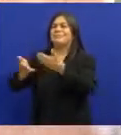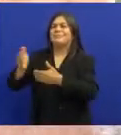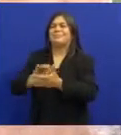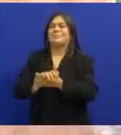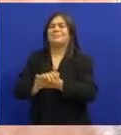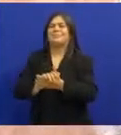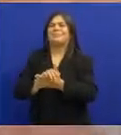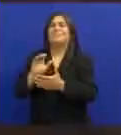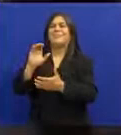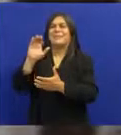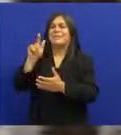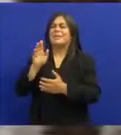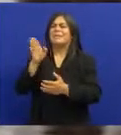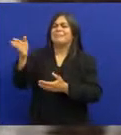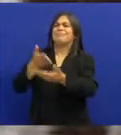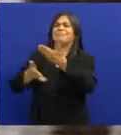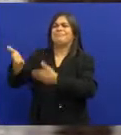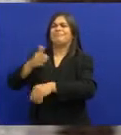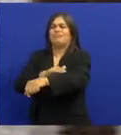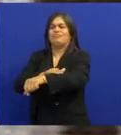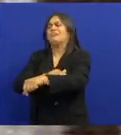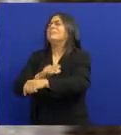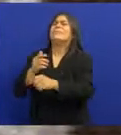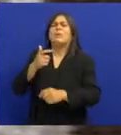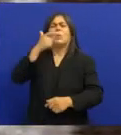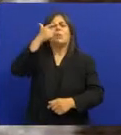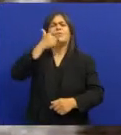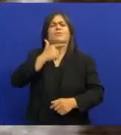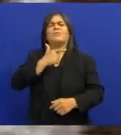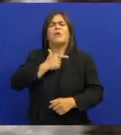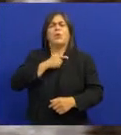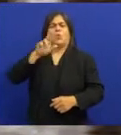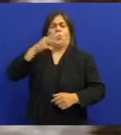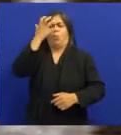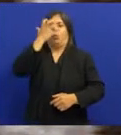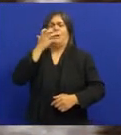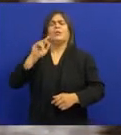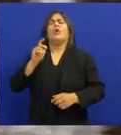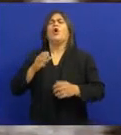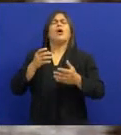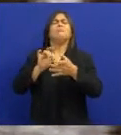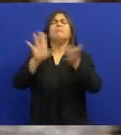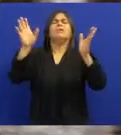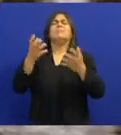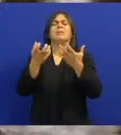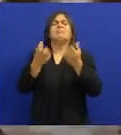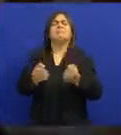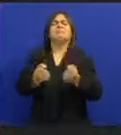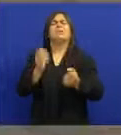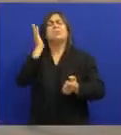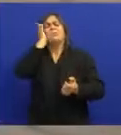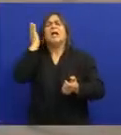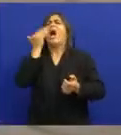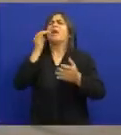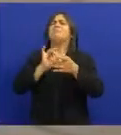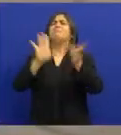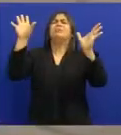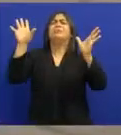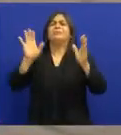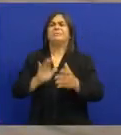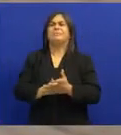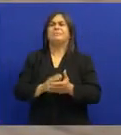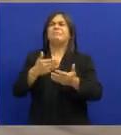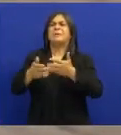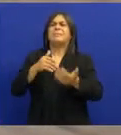via de Campina Grande Ficava na casa dele Era um nego bom Nunca fez cara feia Por comida Por dormida Por nada Esse era bom